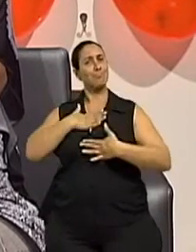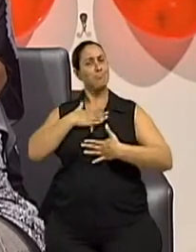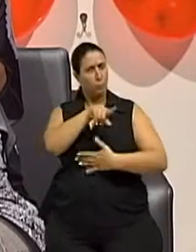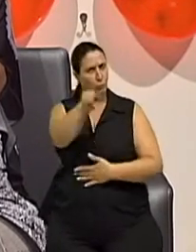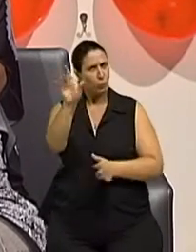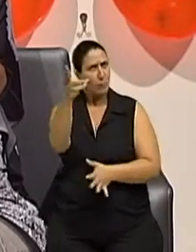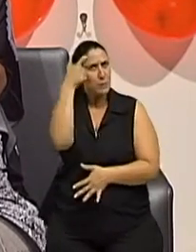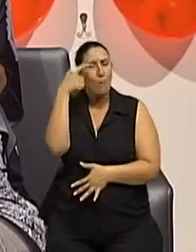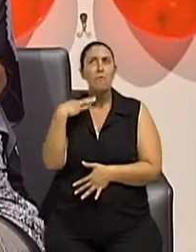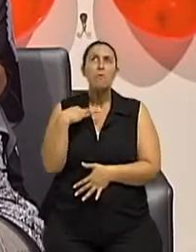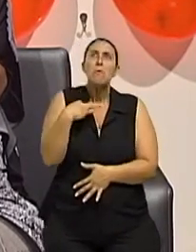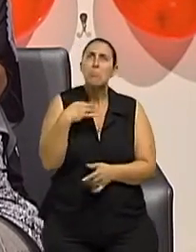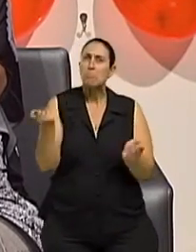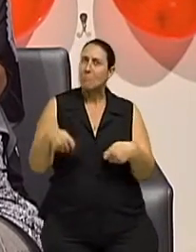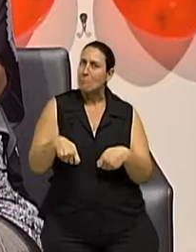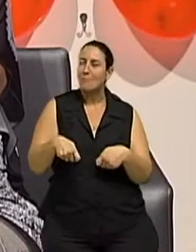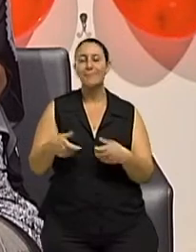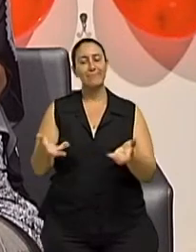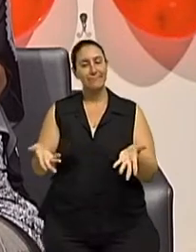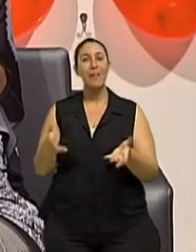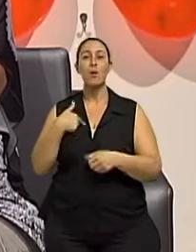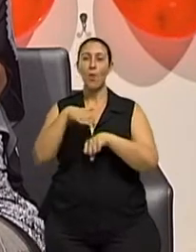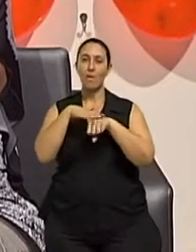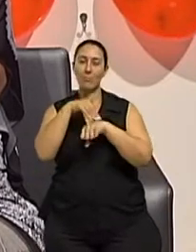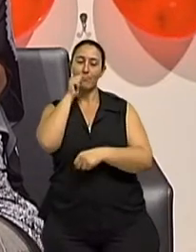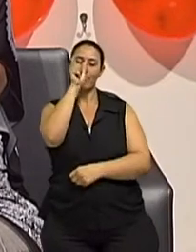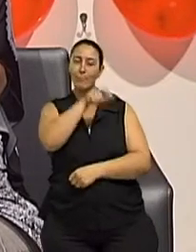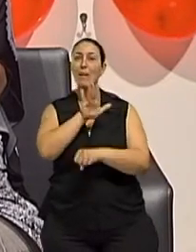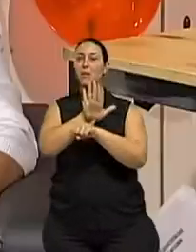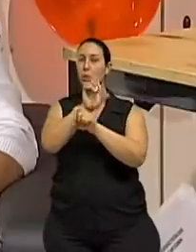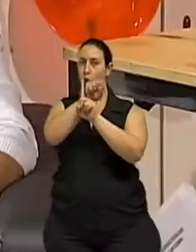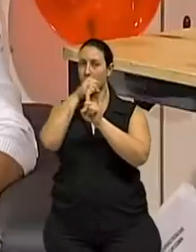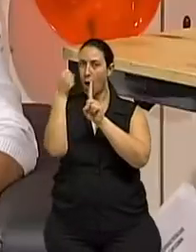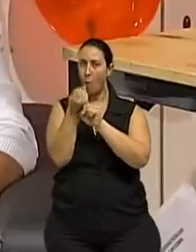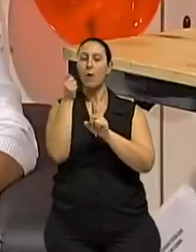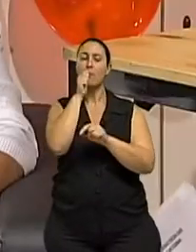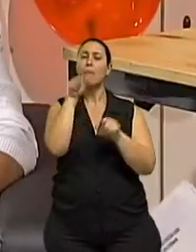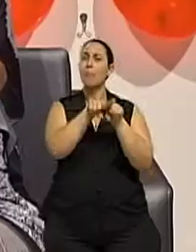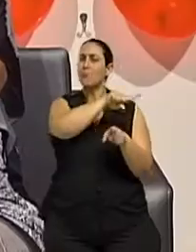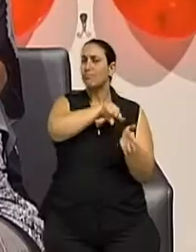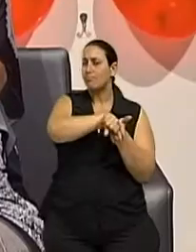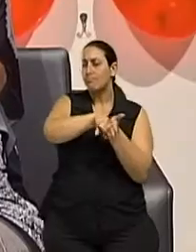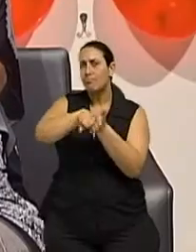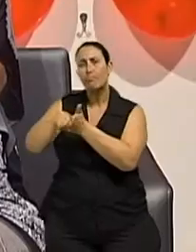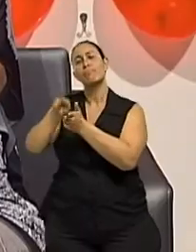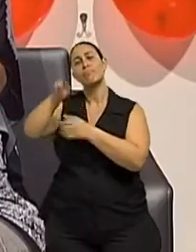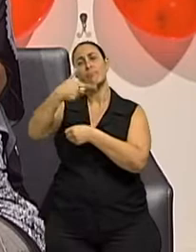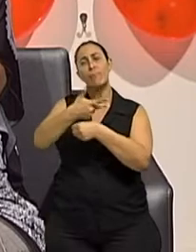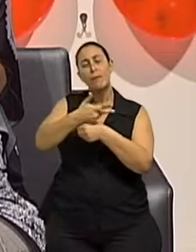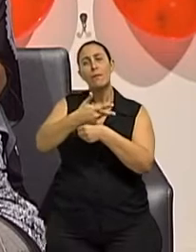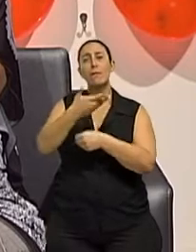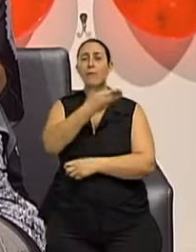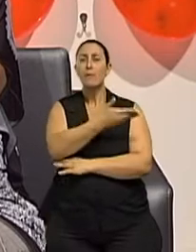Para falar sobre este assunto eu converso com a assistente social e gerontóloga Eliane Blesman. Mas antes a gente vai